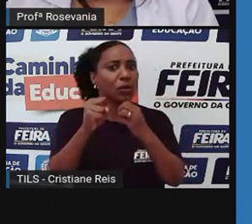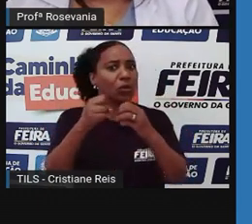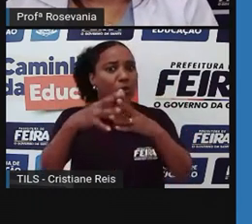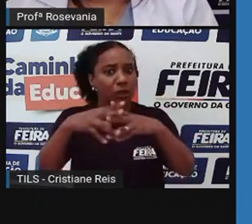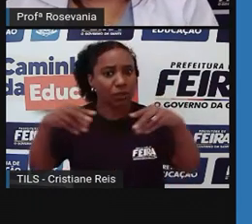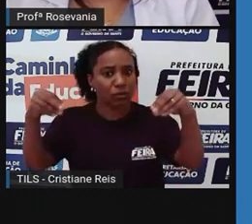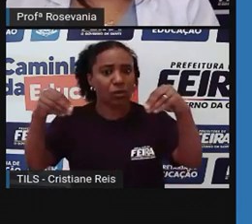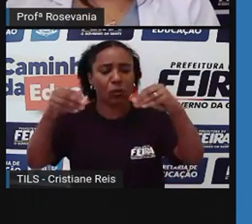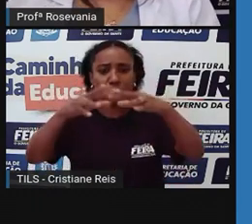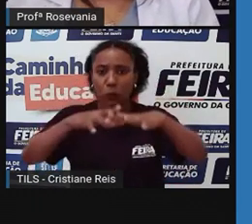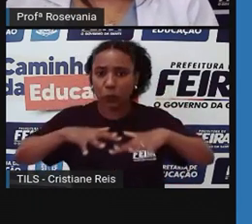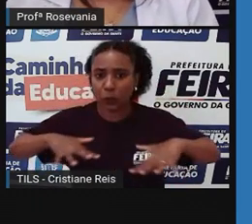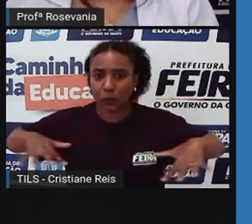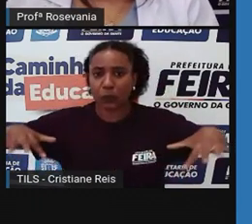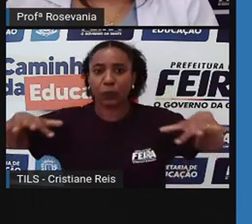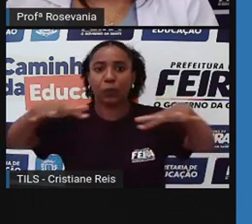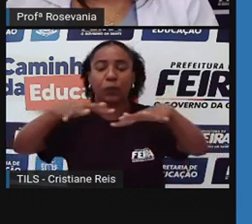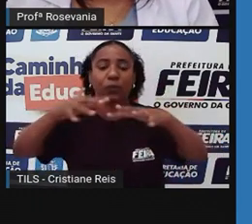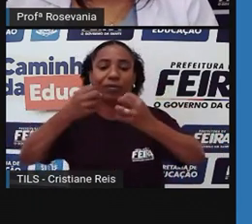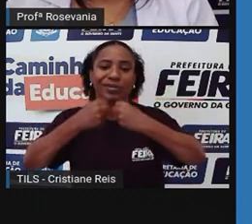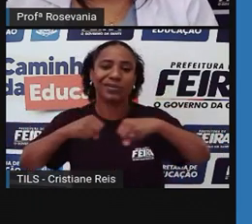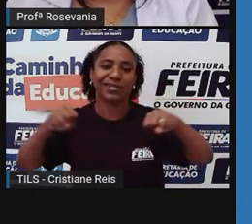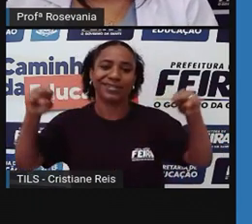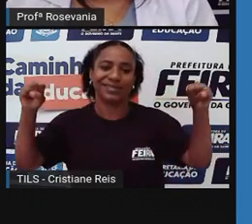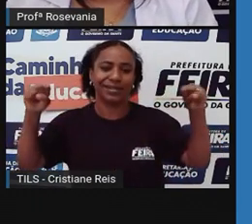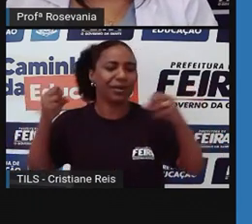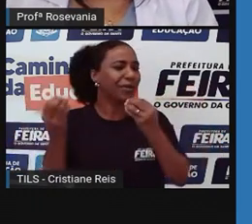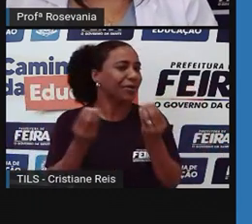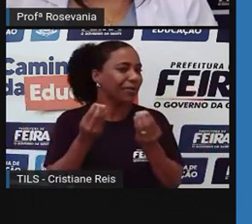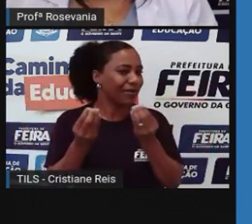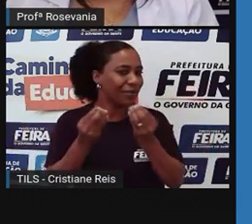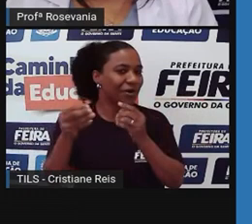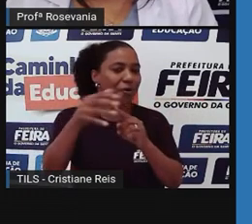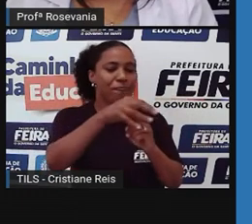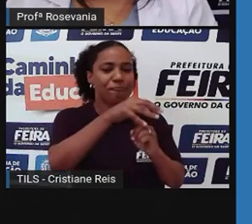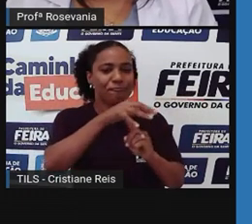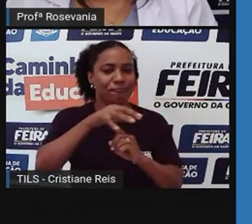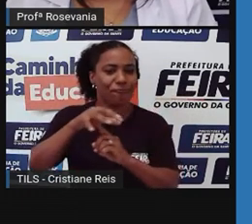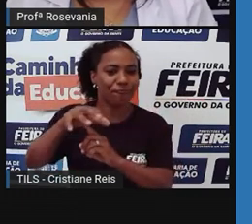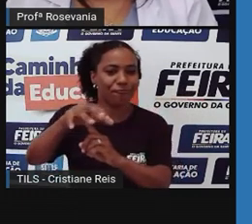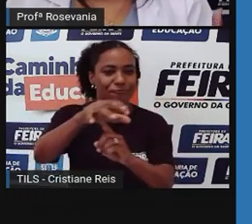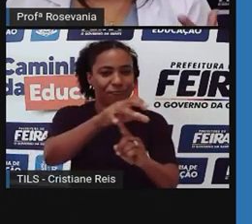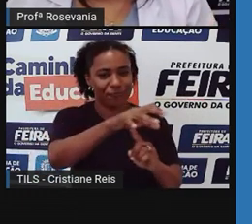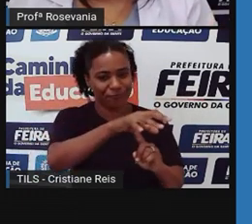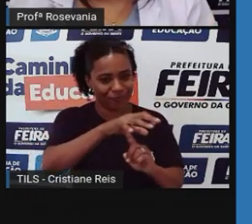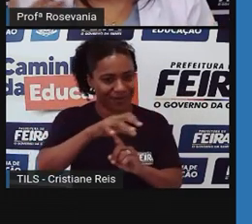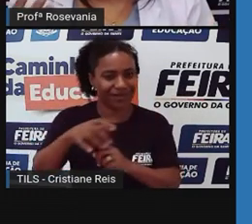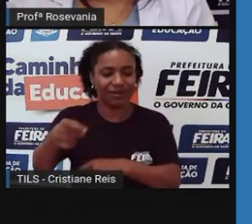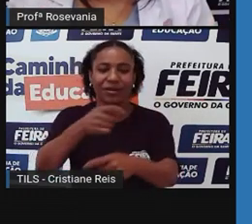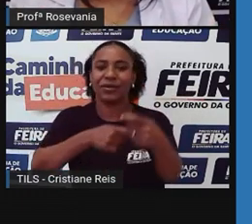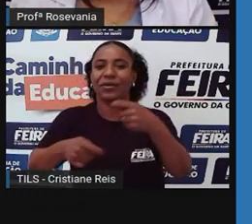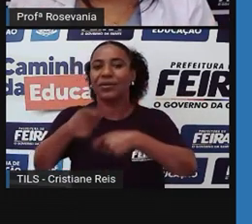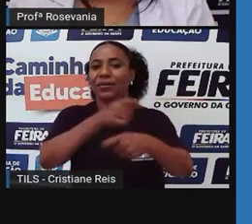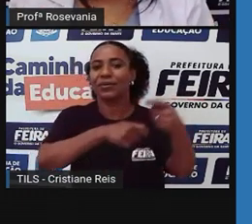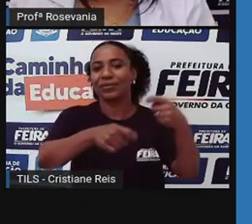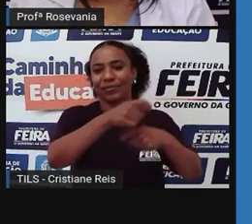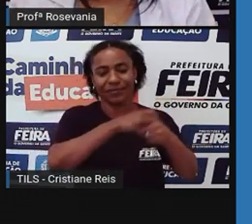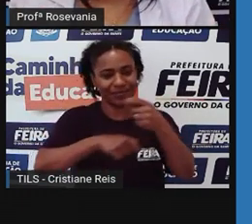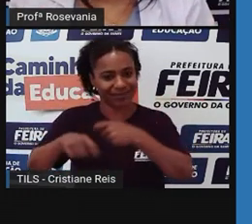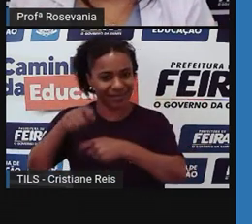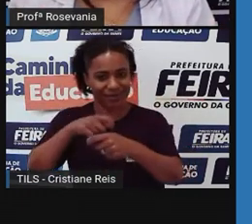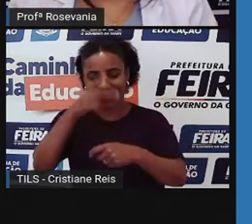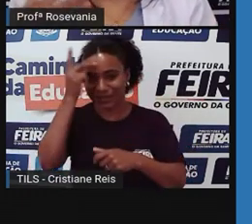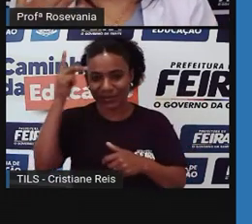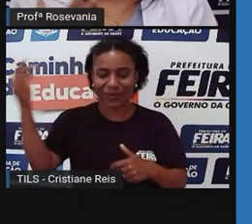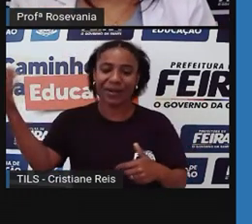justamente a partir das feiras livres, foram as feiras livres que traziam pessoas dos mais diversos cantos da